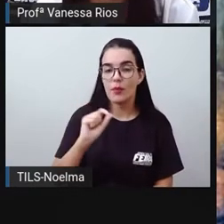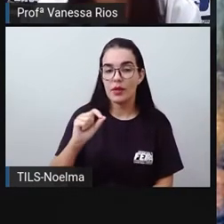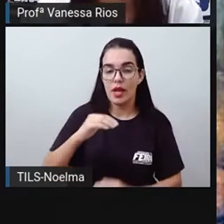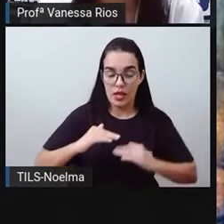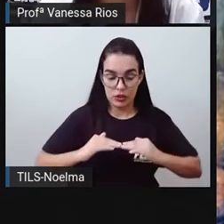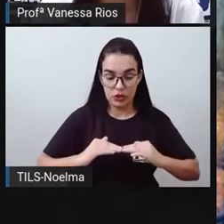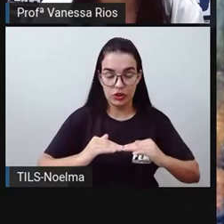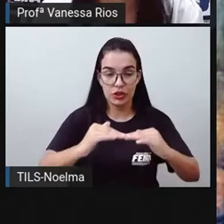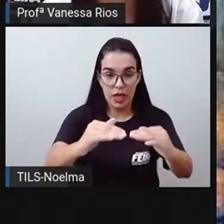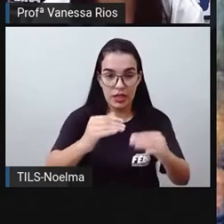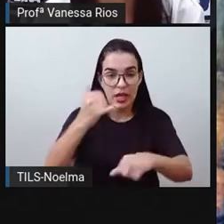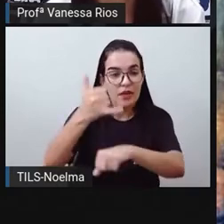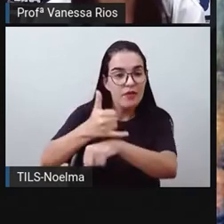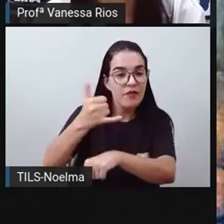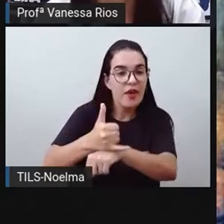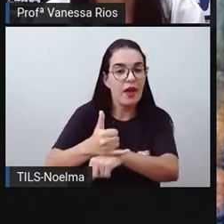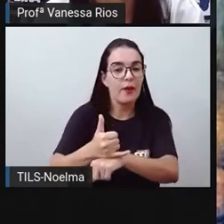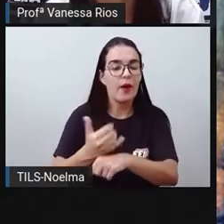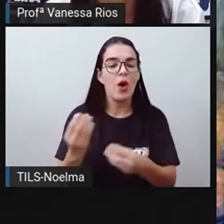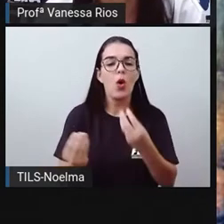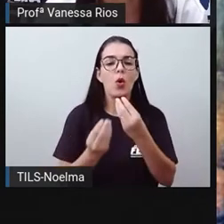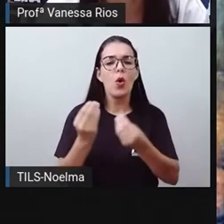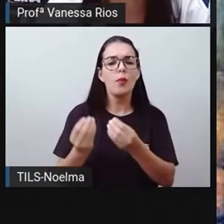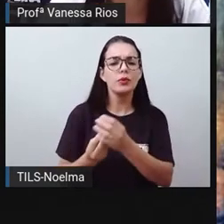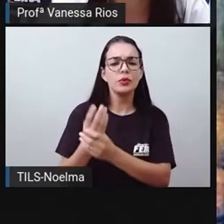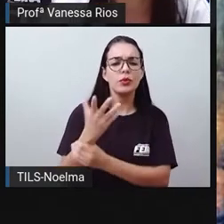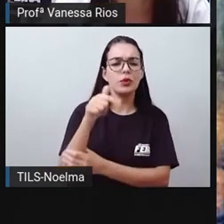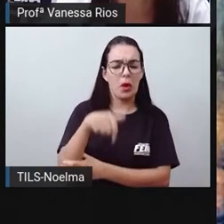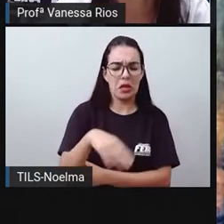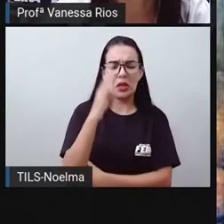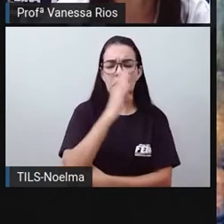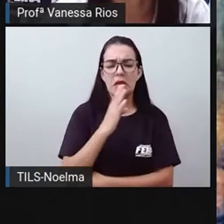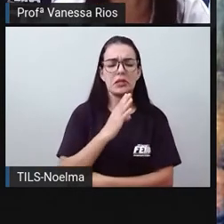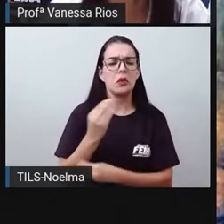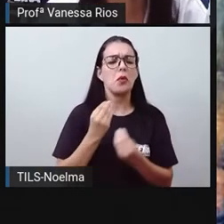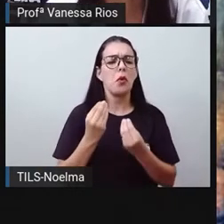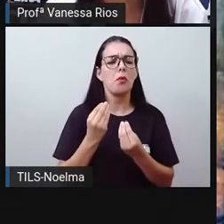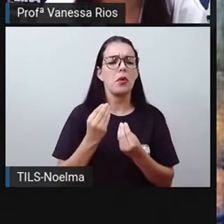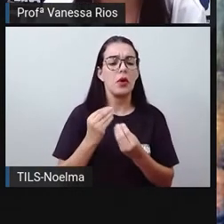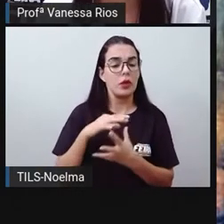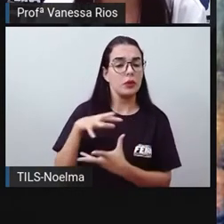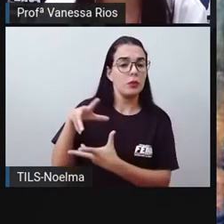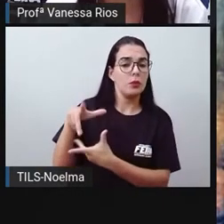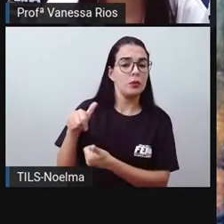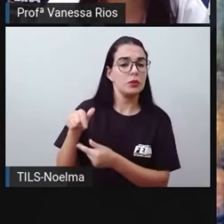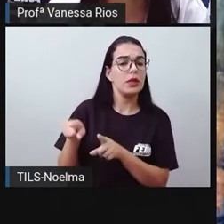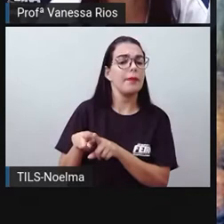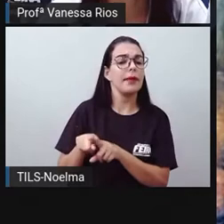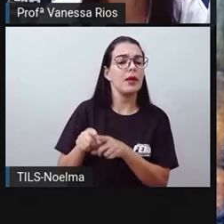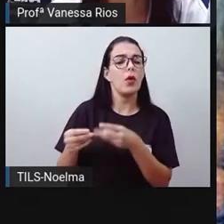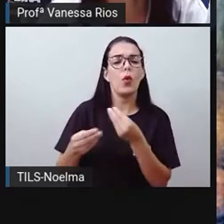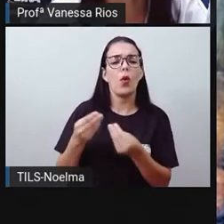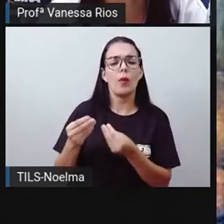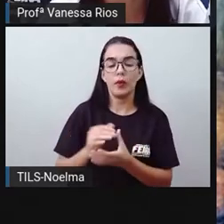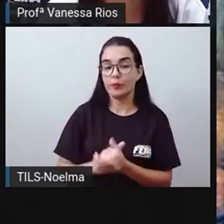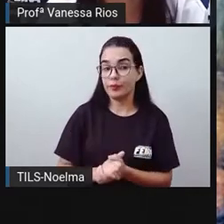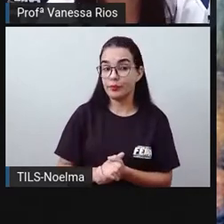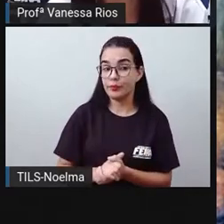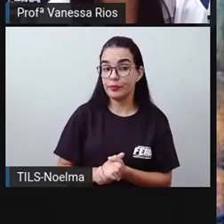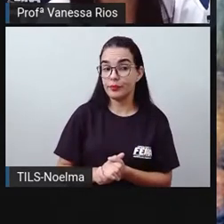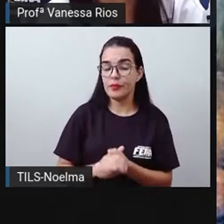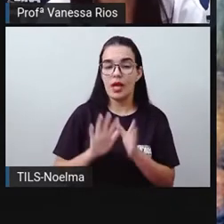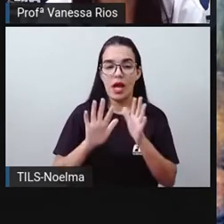E como é que isso surgiu no Brasil, né? Como é que isso surgiu no mundo. Quando aparece para o Brasil, já